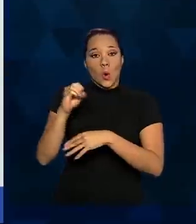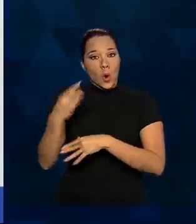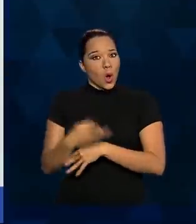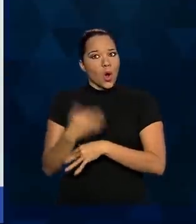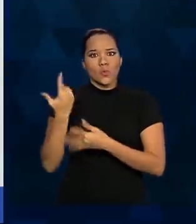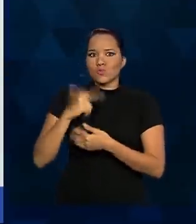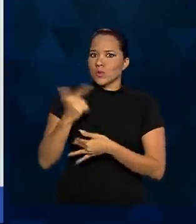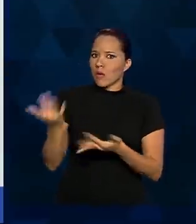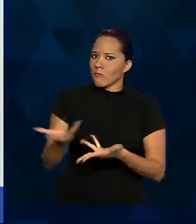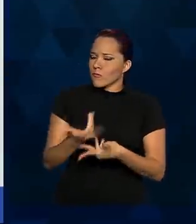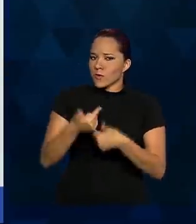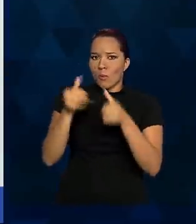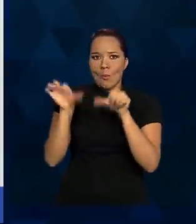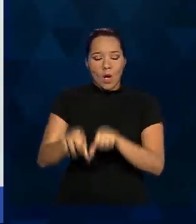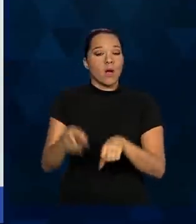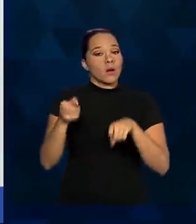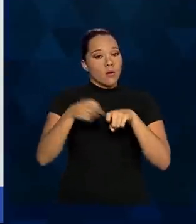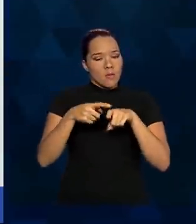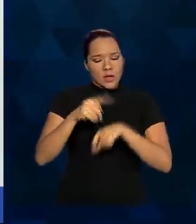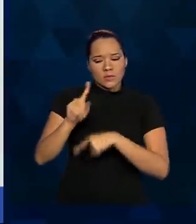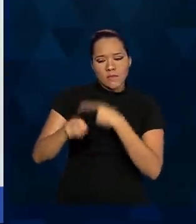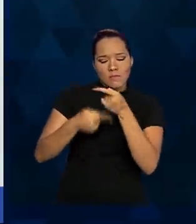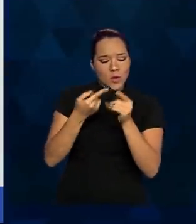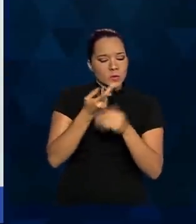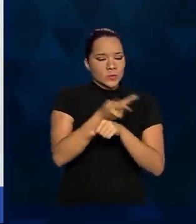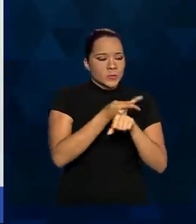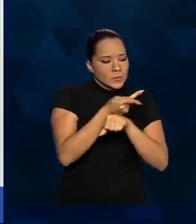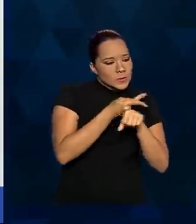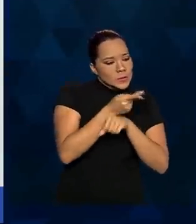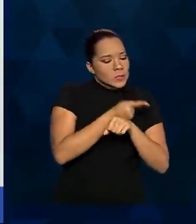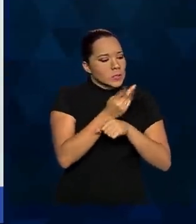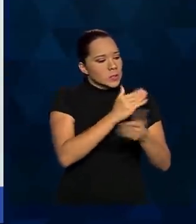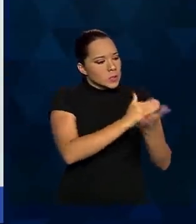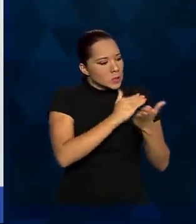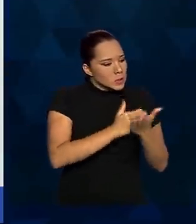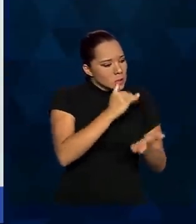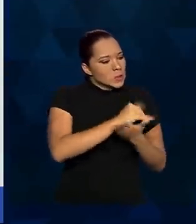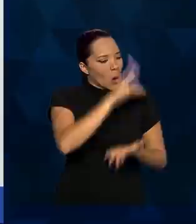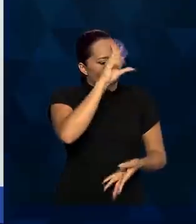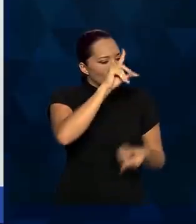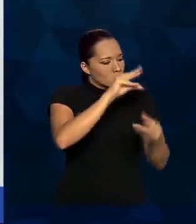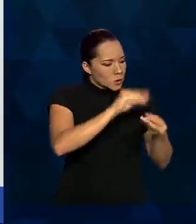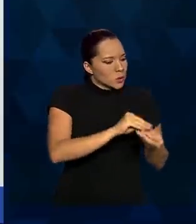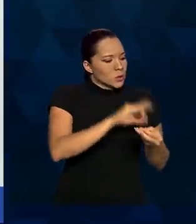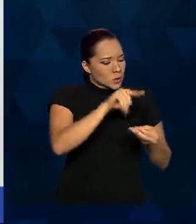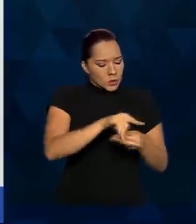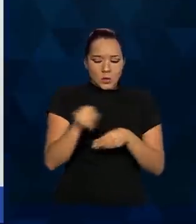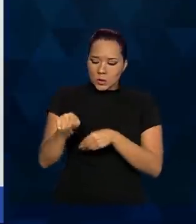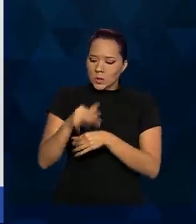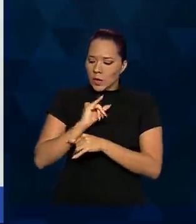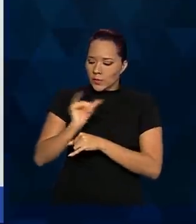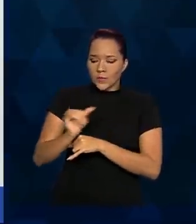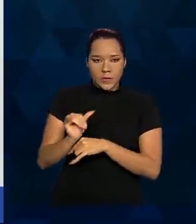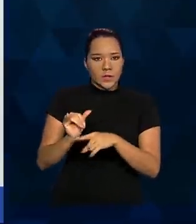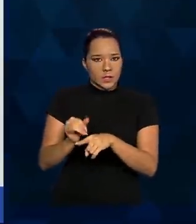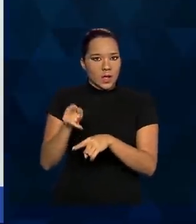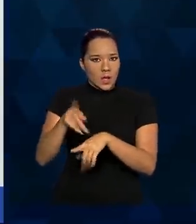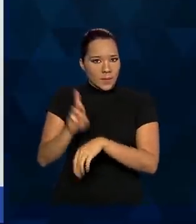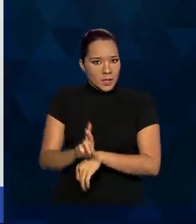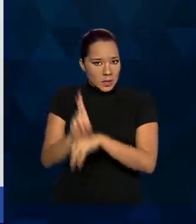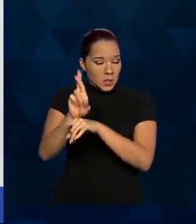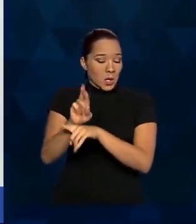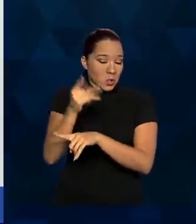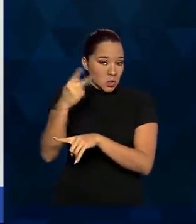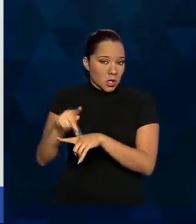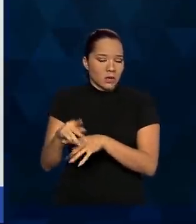ineficientes, o médico, após buscar ajuda especializada e com consentimento informado do seu paciente ou seu representante legal,